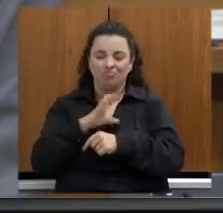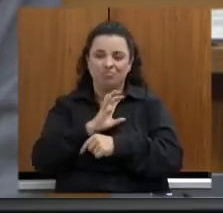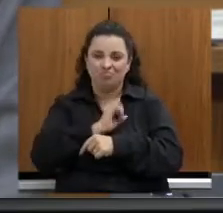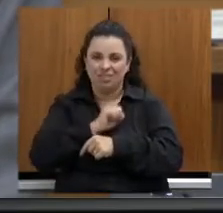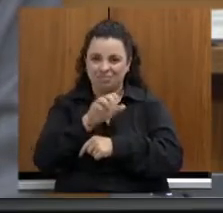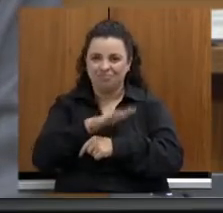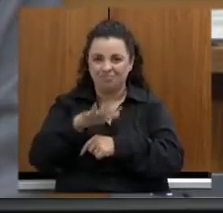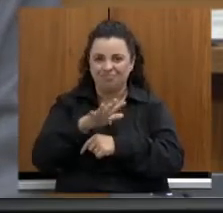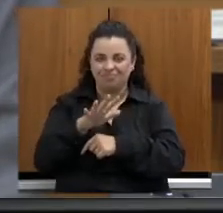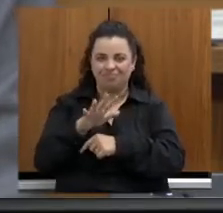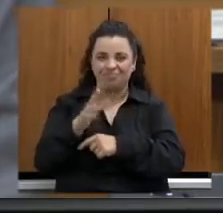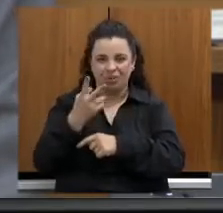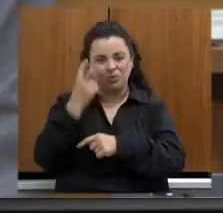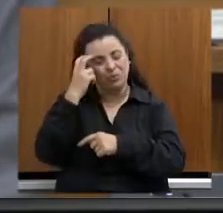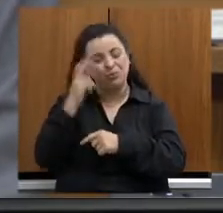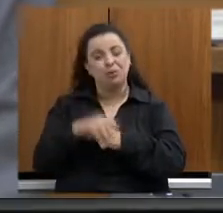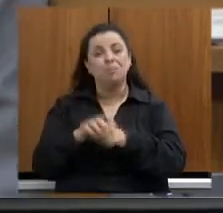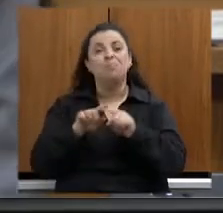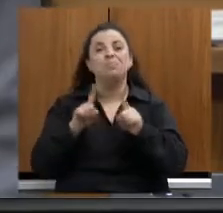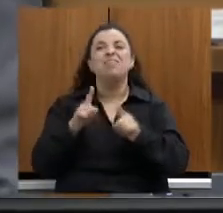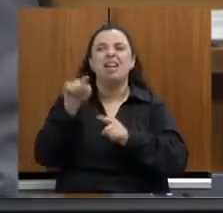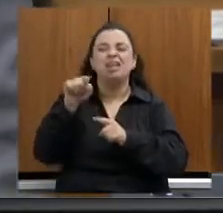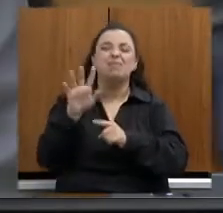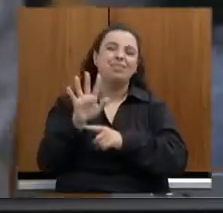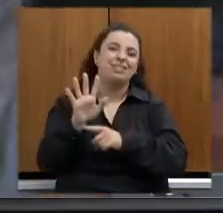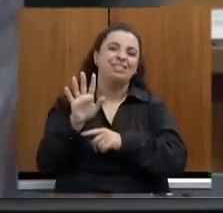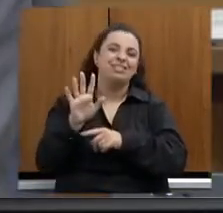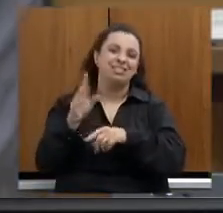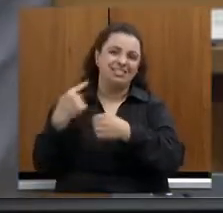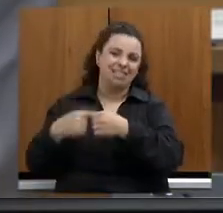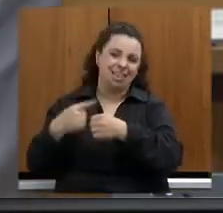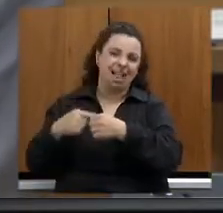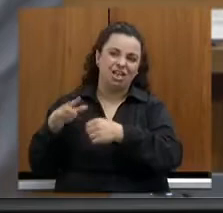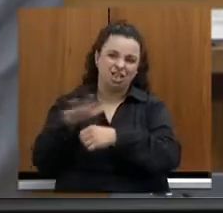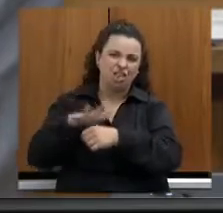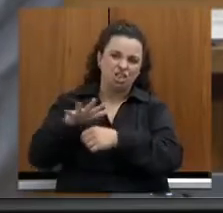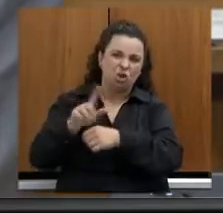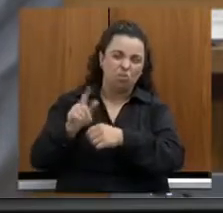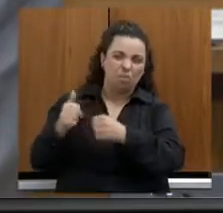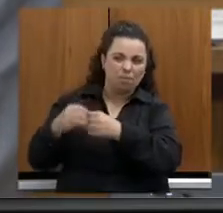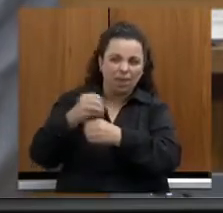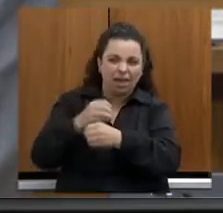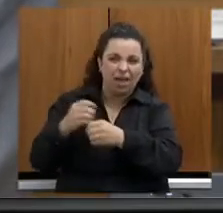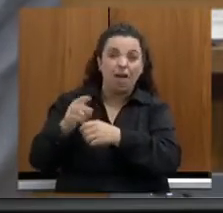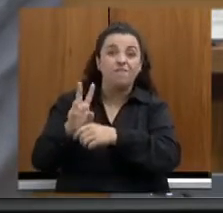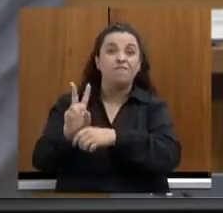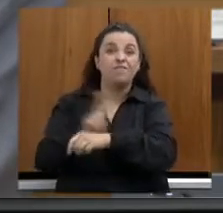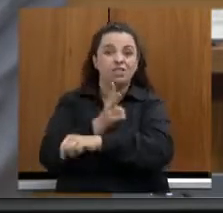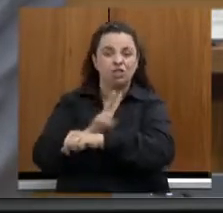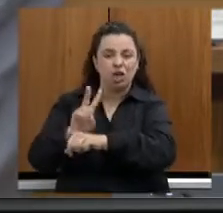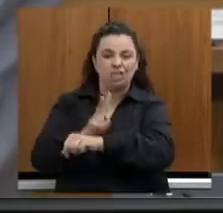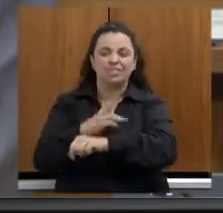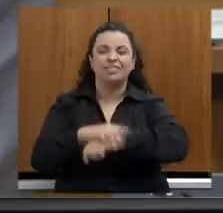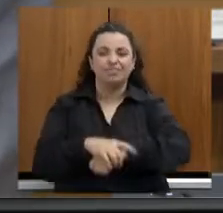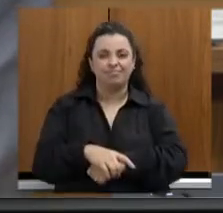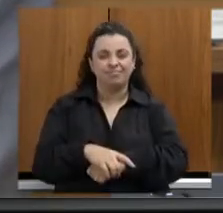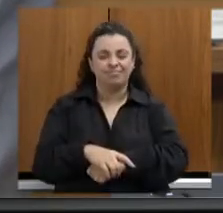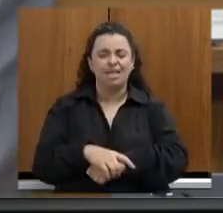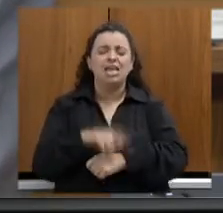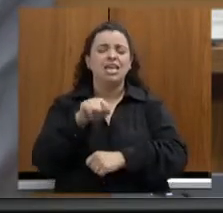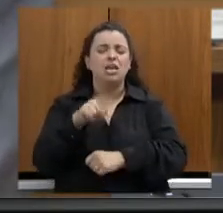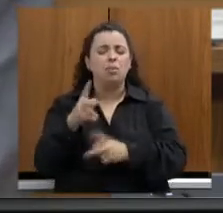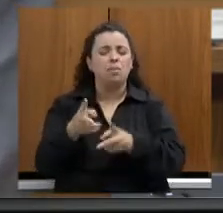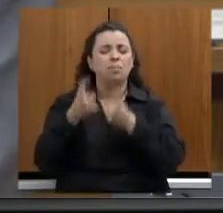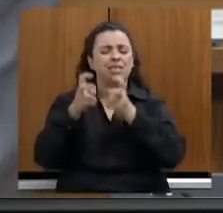na minha região de Viçosa, mas, enfim, a impressão que eu tenho, se eu estiver falando alguma bobagem, o me corrige,